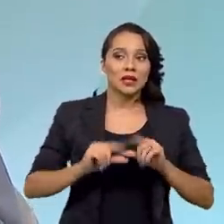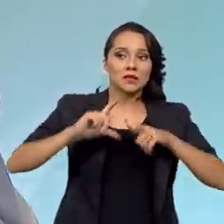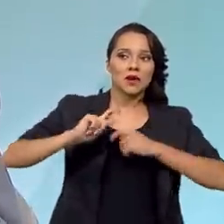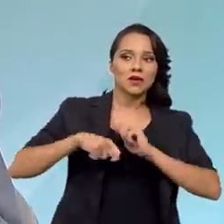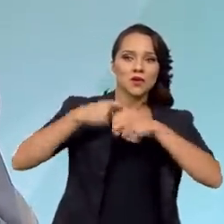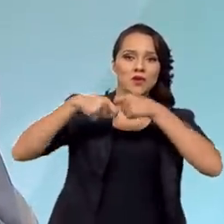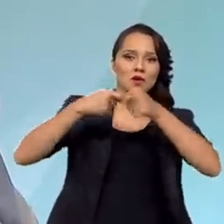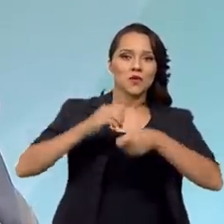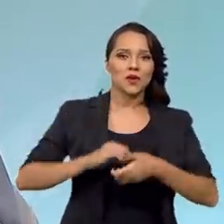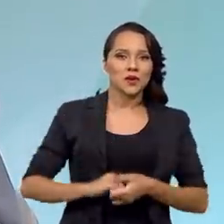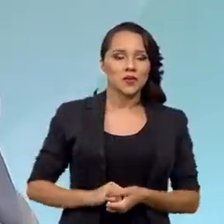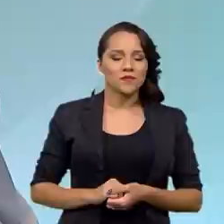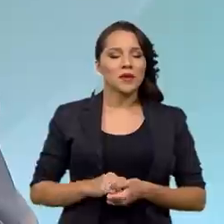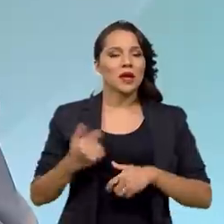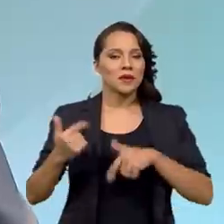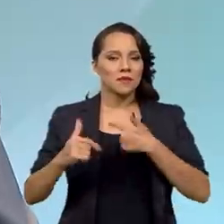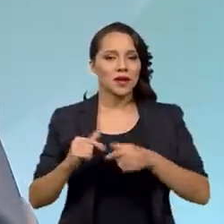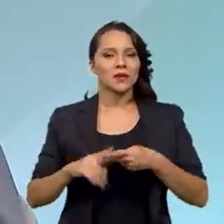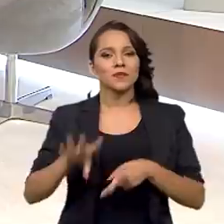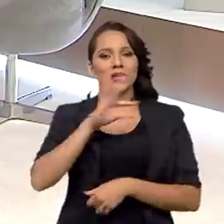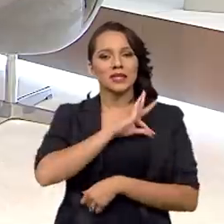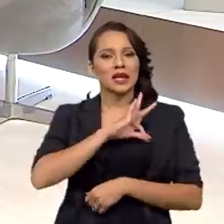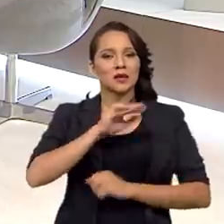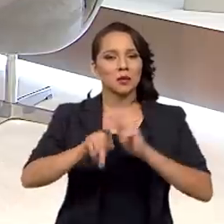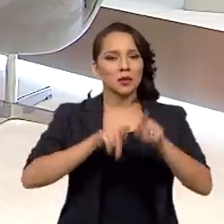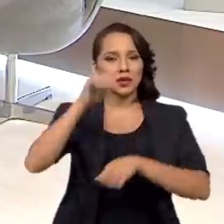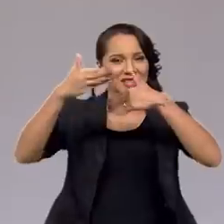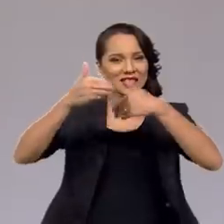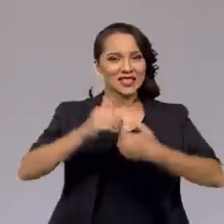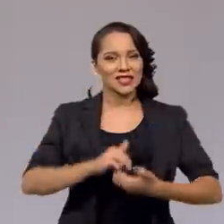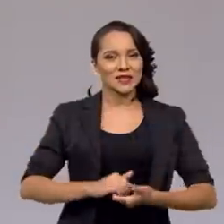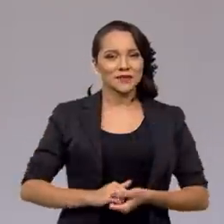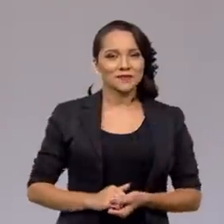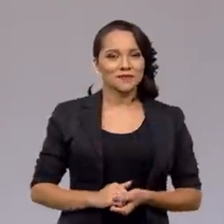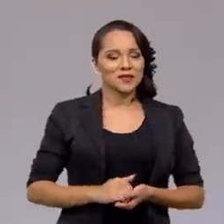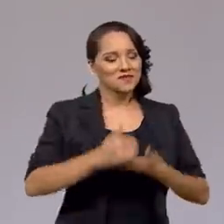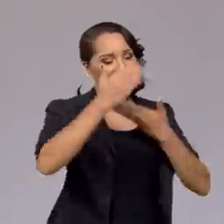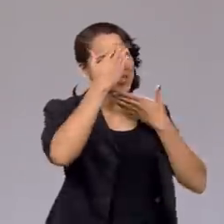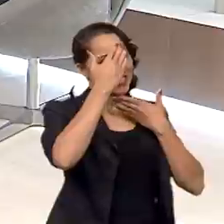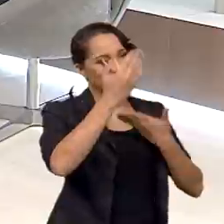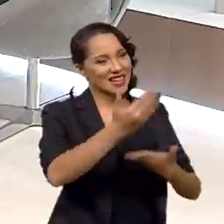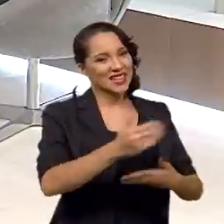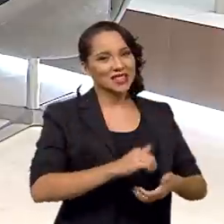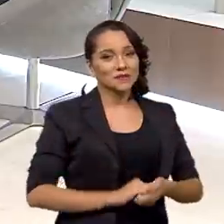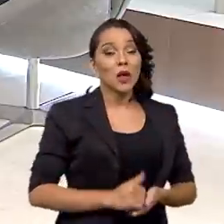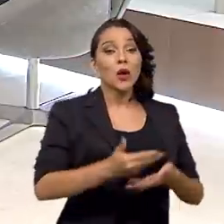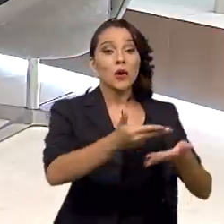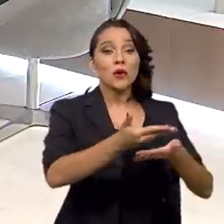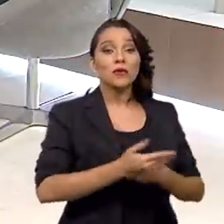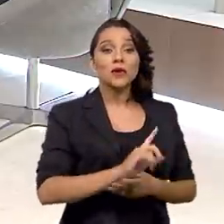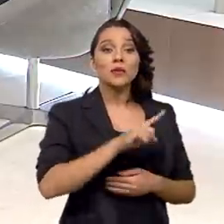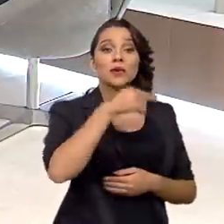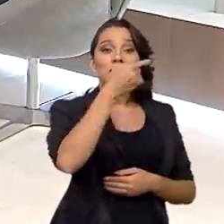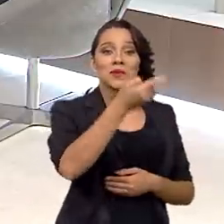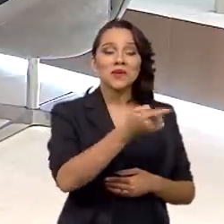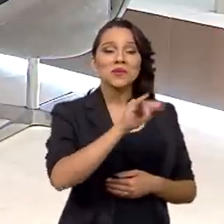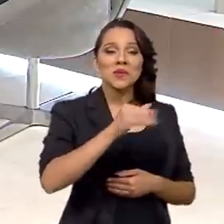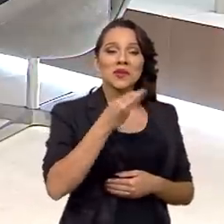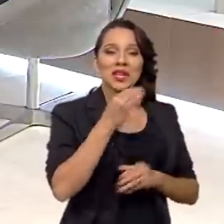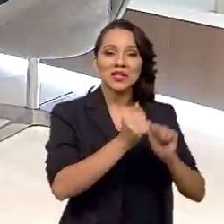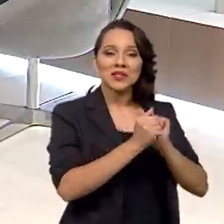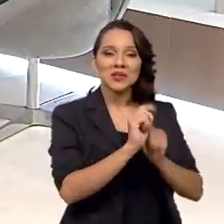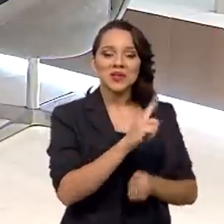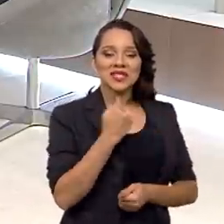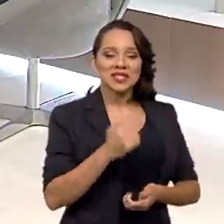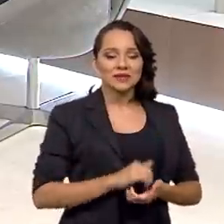econômico, emprego e renda para a população brasileira. Muito obrigado, Saksida. Já deixo o convite para uma próxima oportunidade conosco